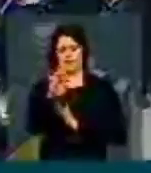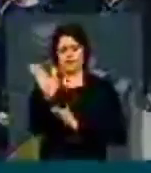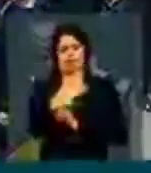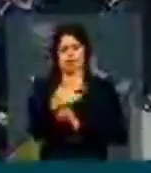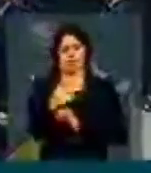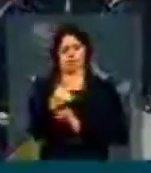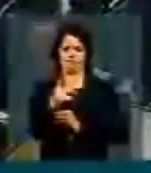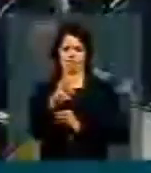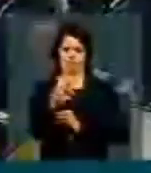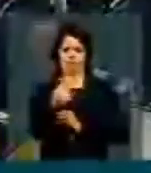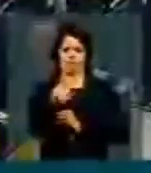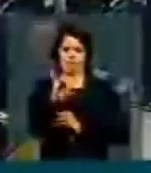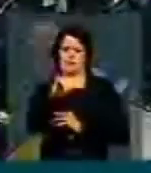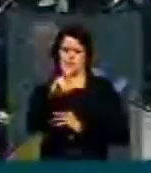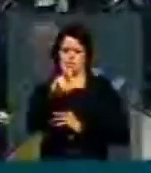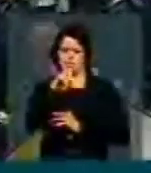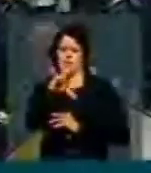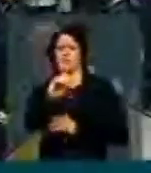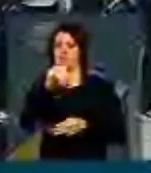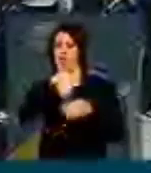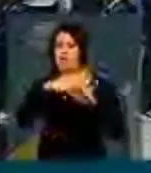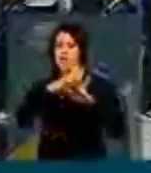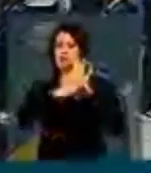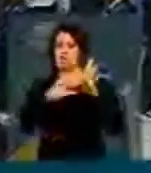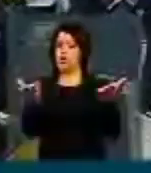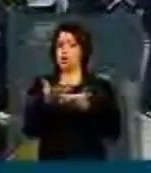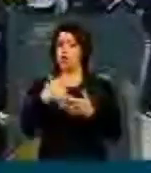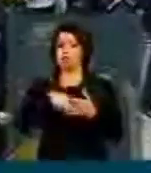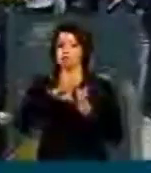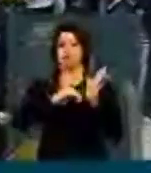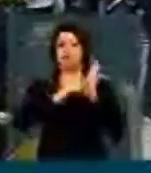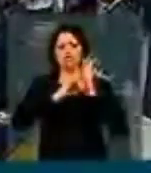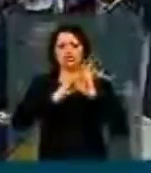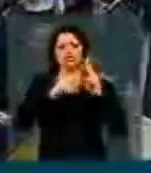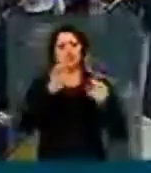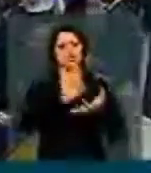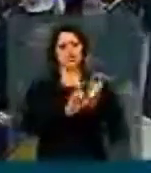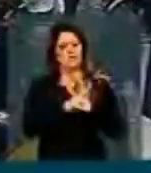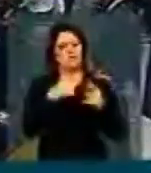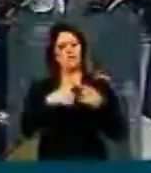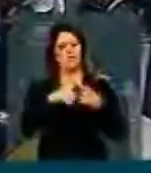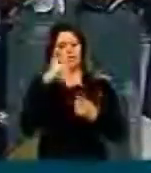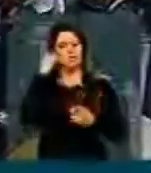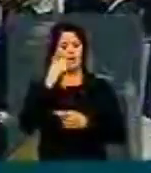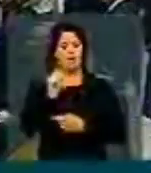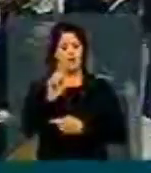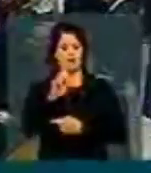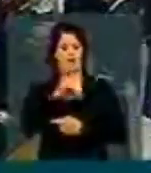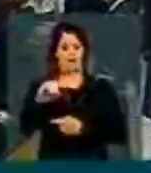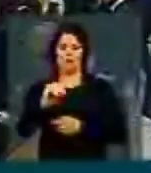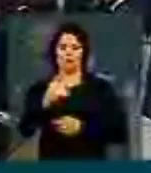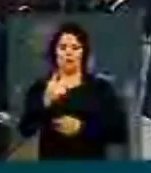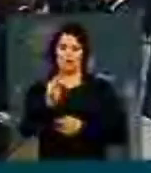não está na pauta da sessão de hoje. Aliás, várias proposições foram retiradas exatamente porque o deputado Arnaldo Farelisac, que do PTB,